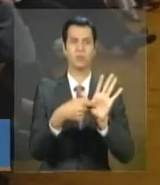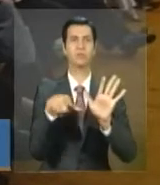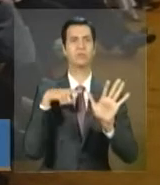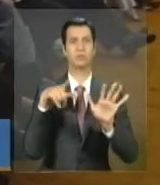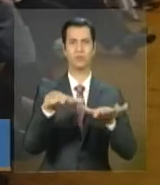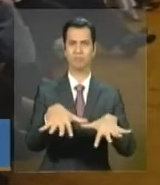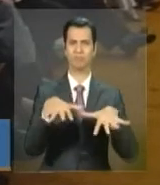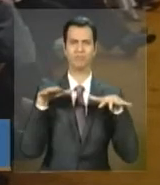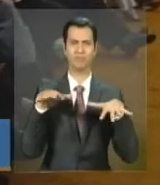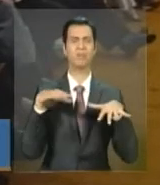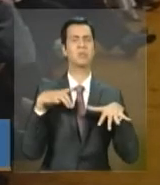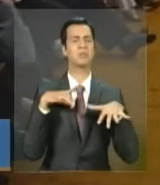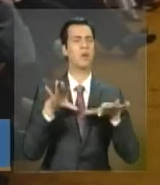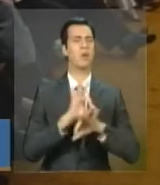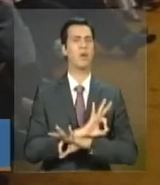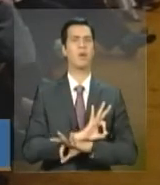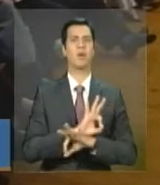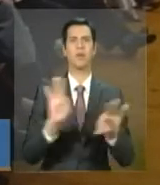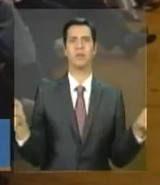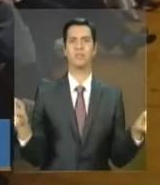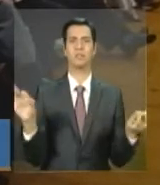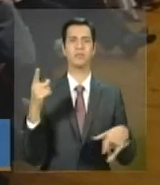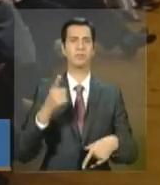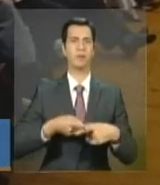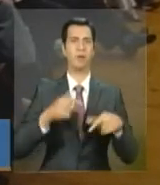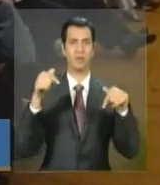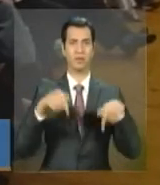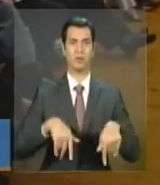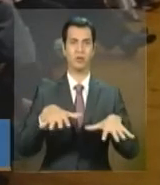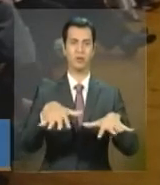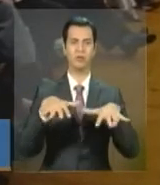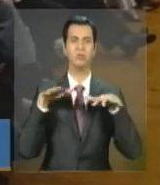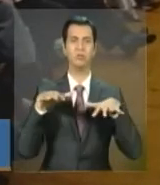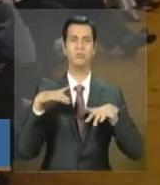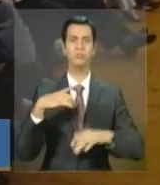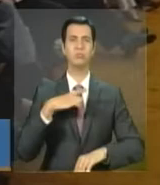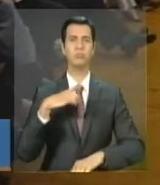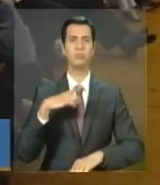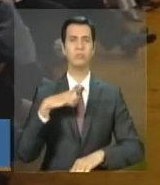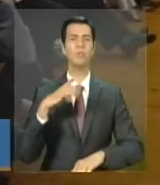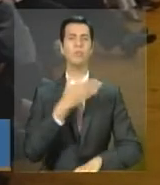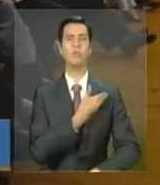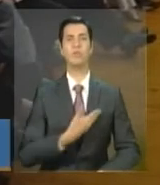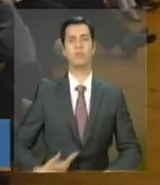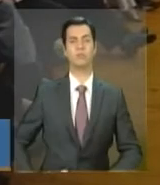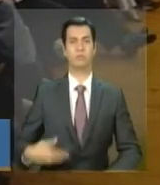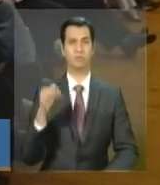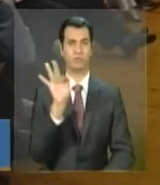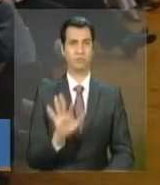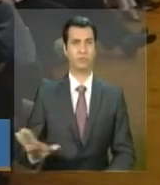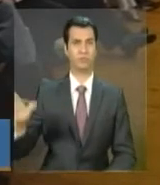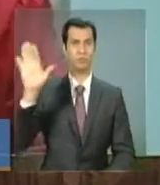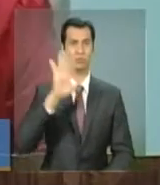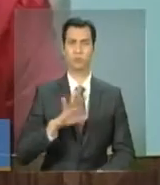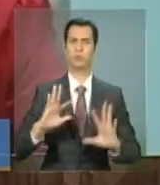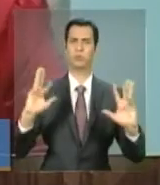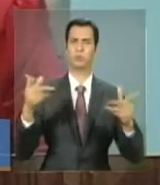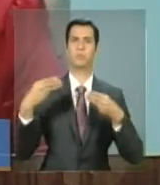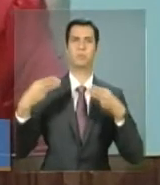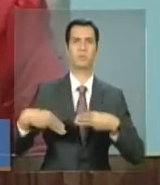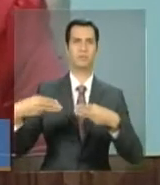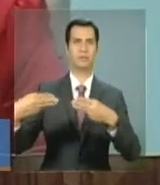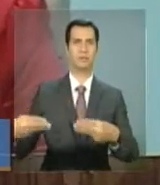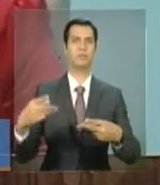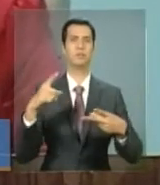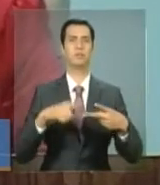maravilhoso, porque o auditório tem o governo federal com os seus ministérios, as